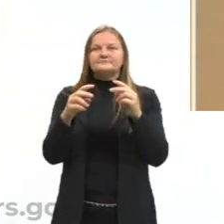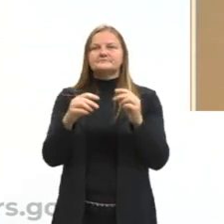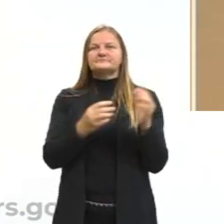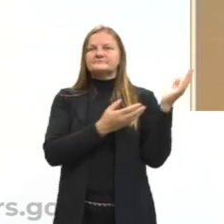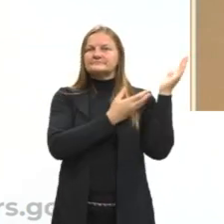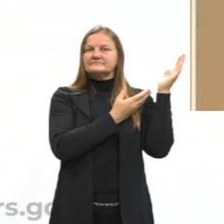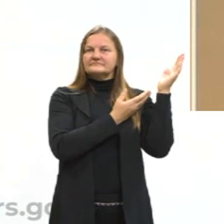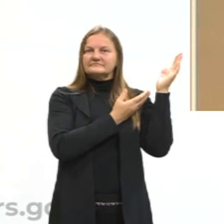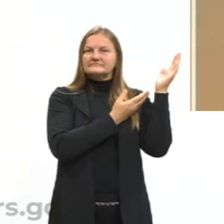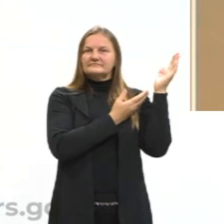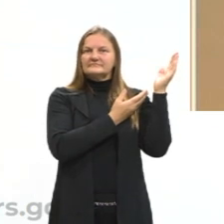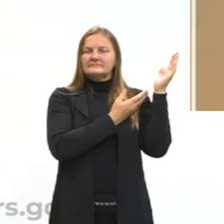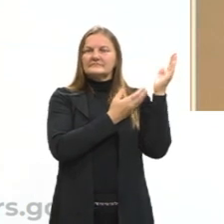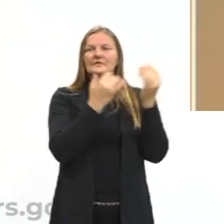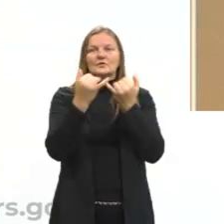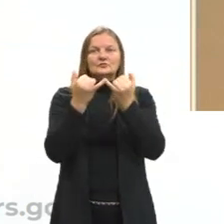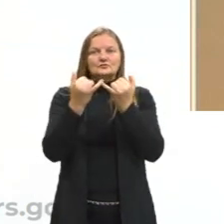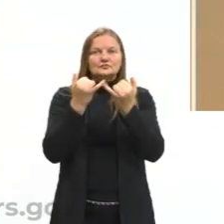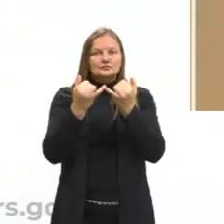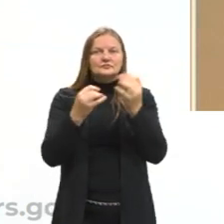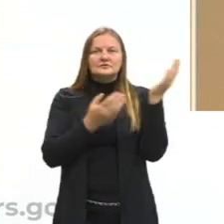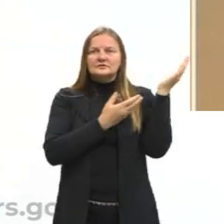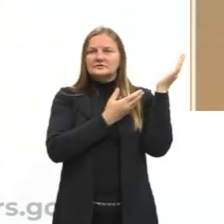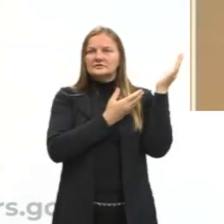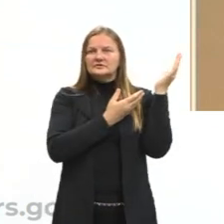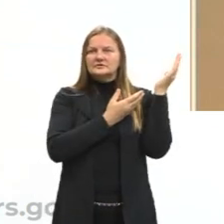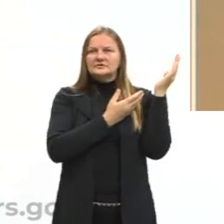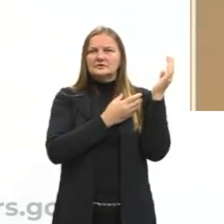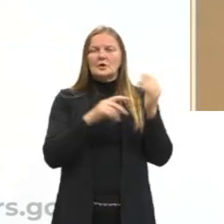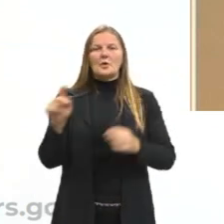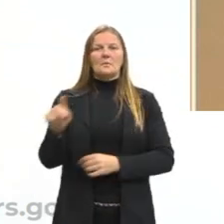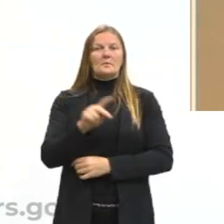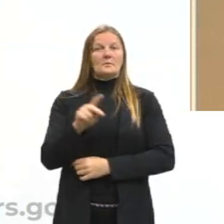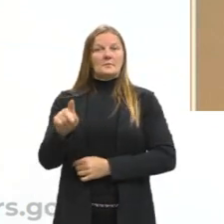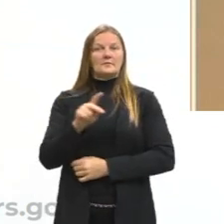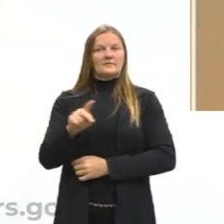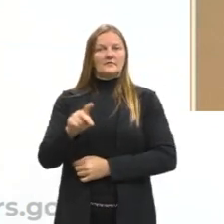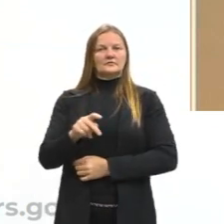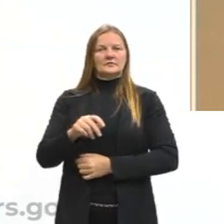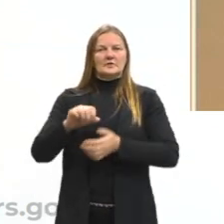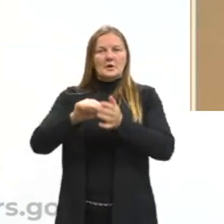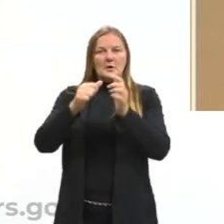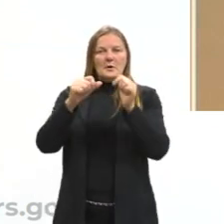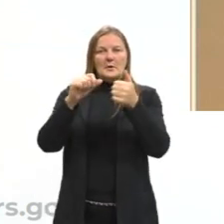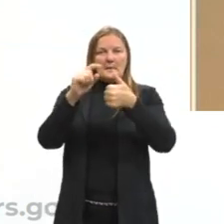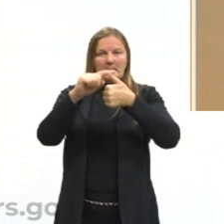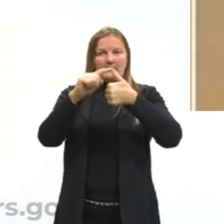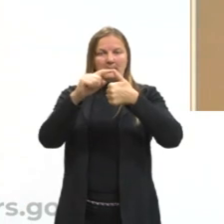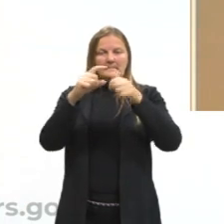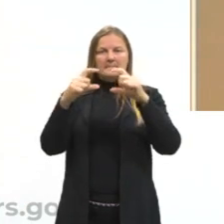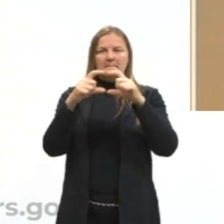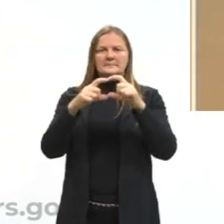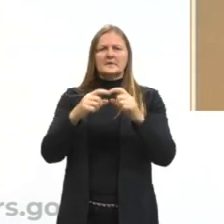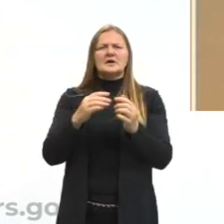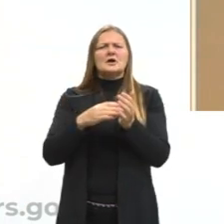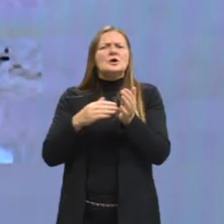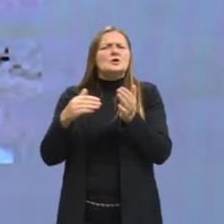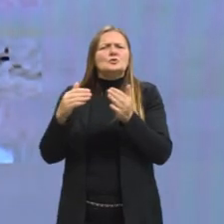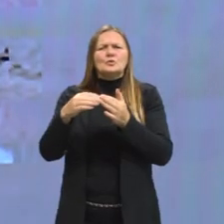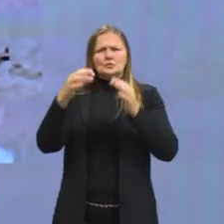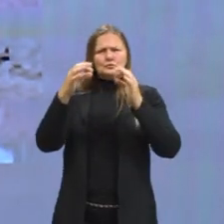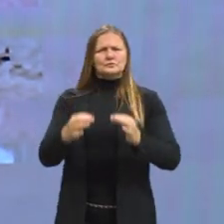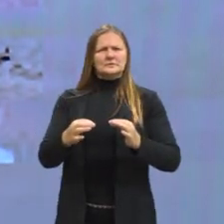outra tirinha aqui. A gente tem um professor que no primeiro quadrinho diz, toda certeza